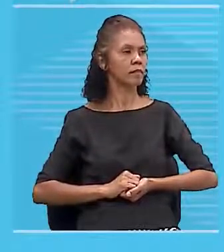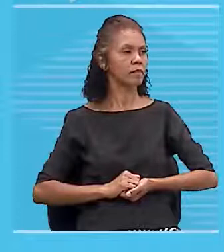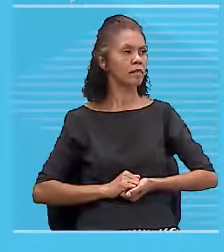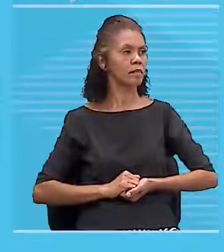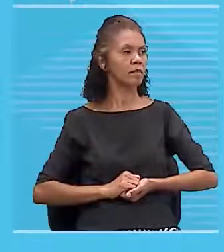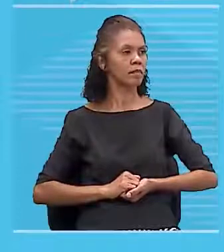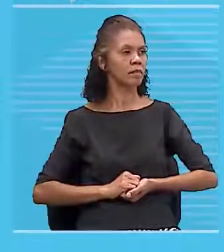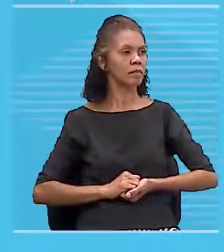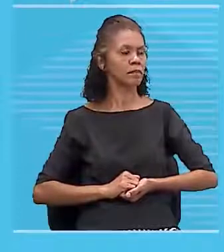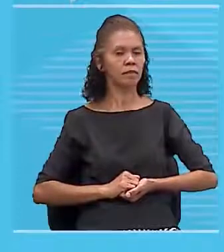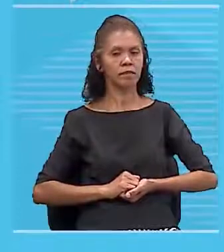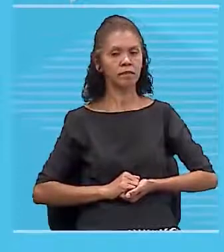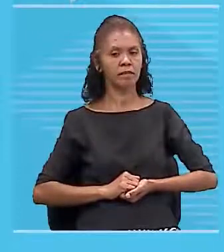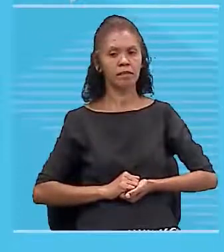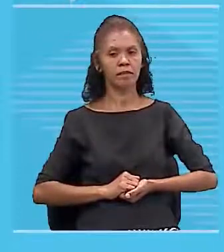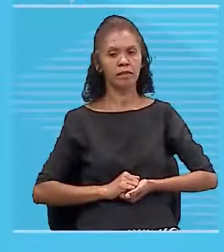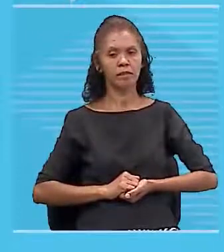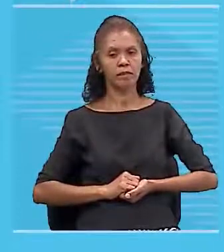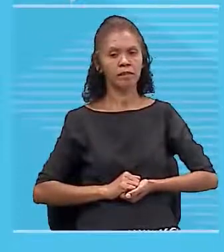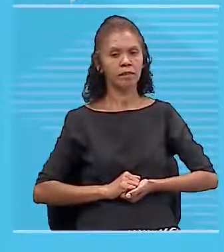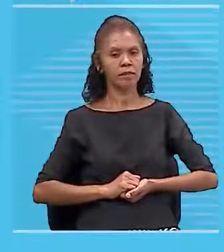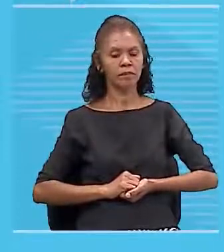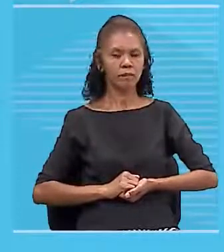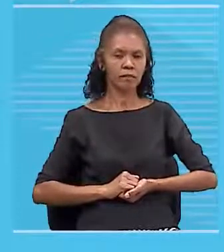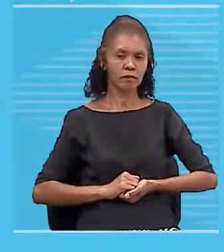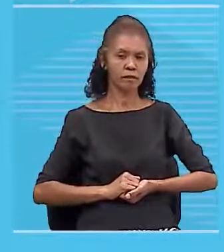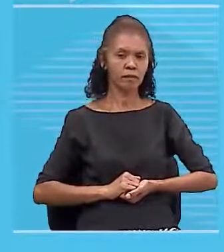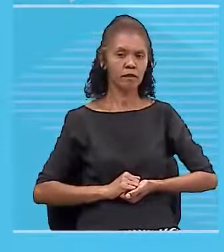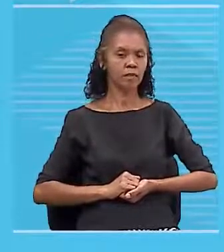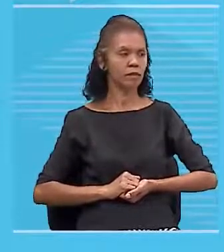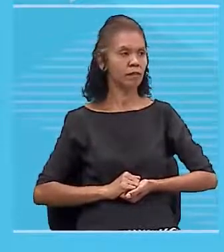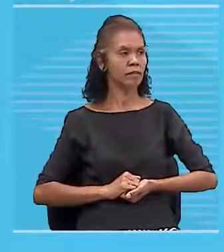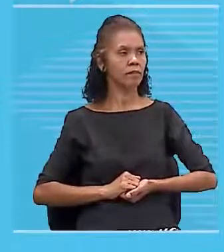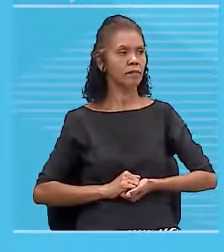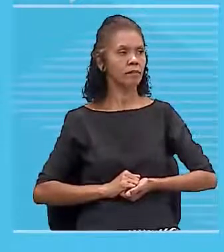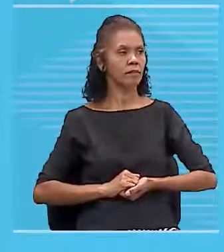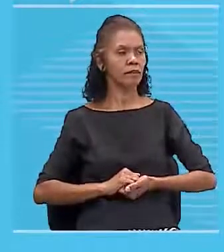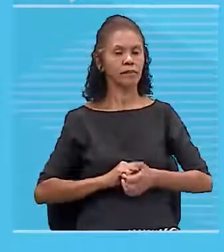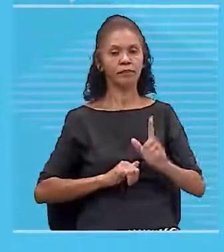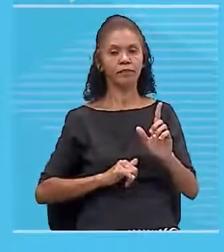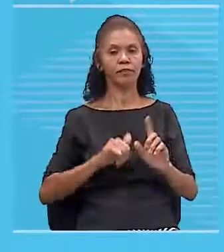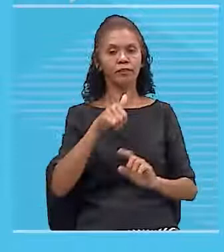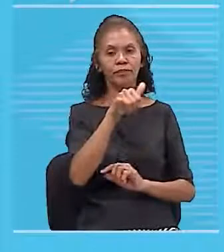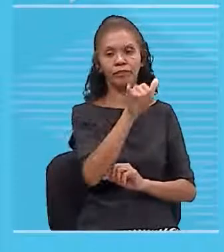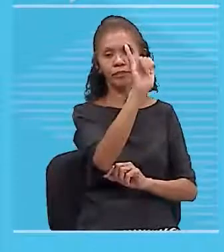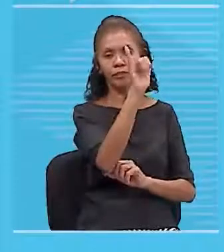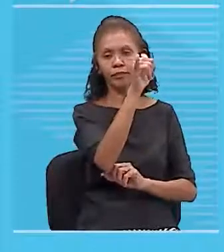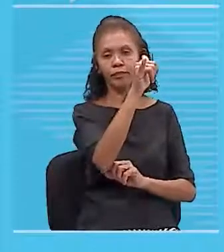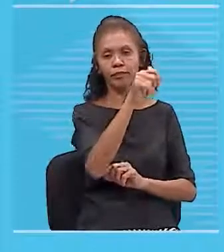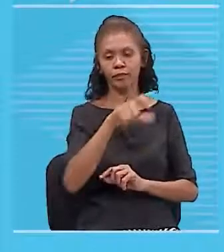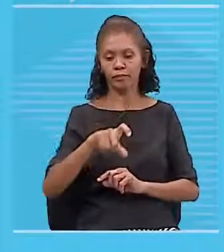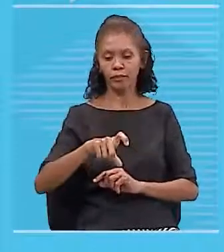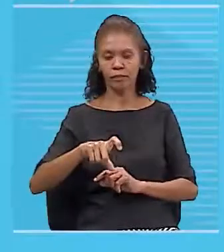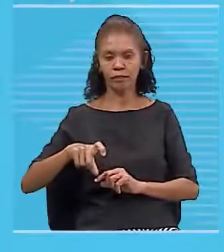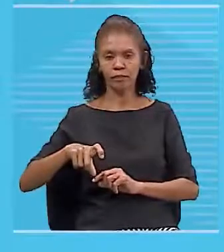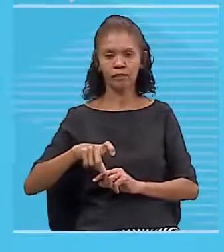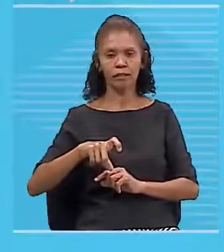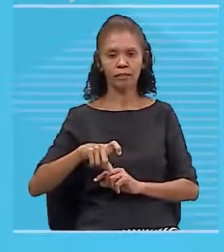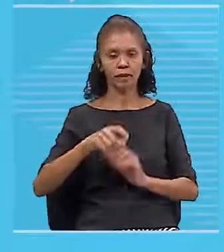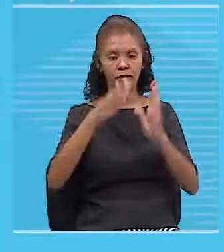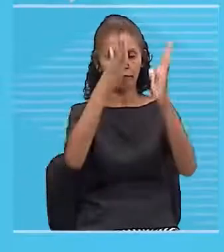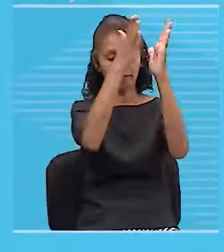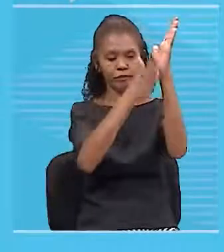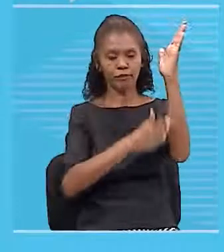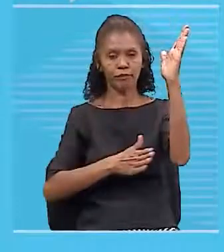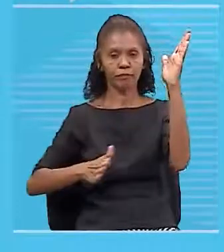Olha só. Y e X. Então, a gente não vai usar Y e X.